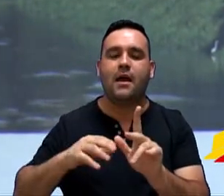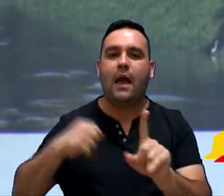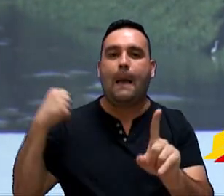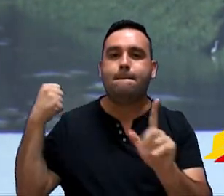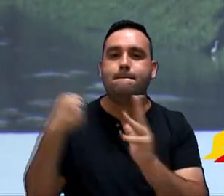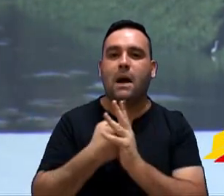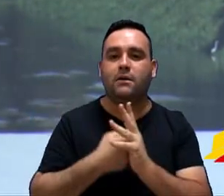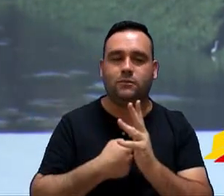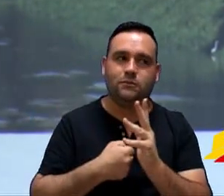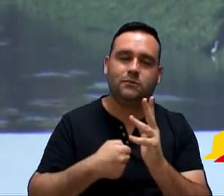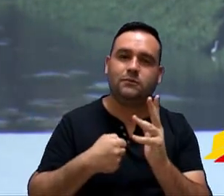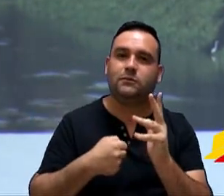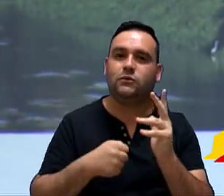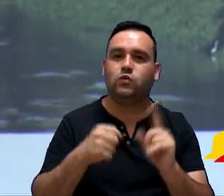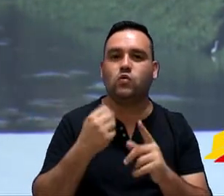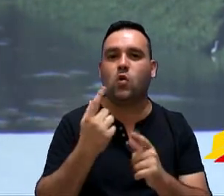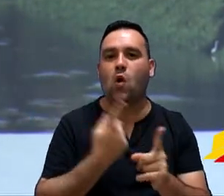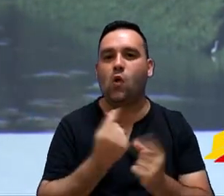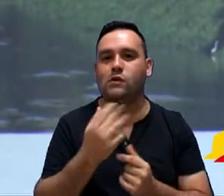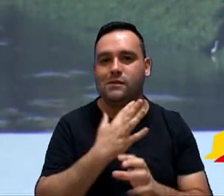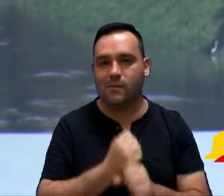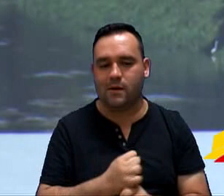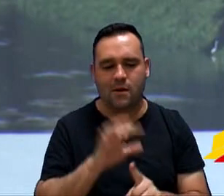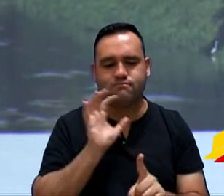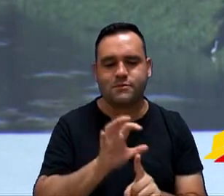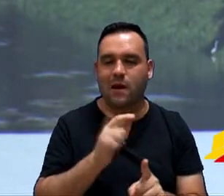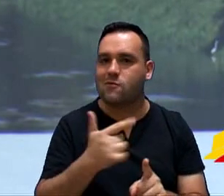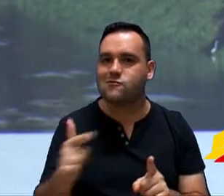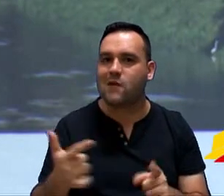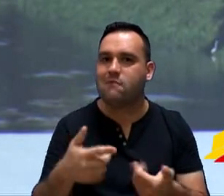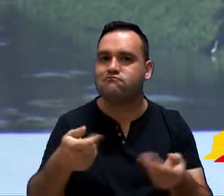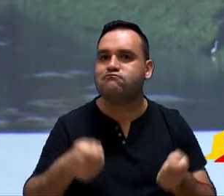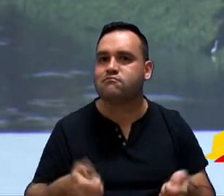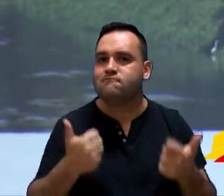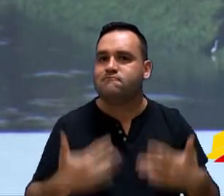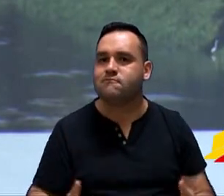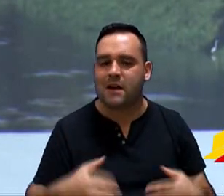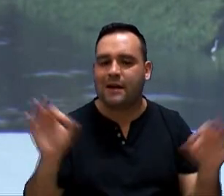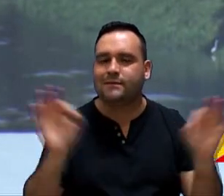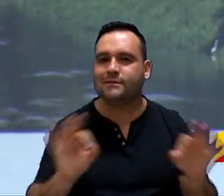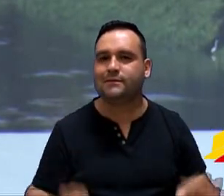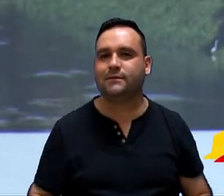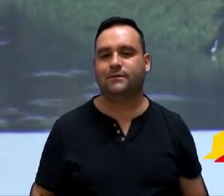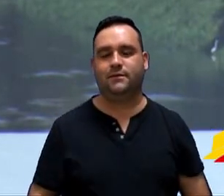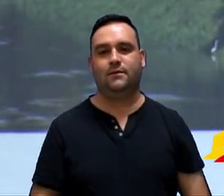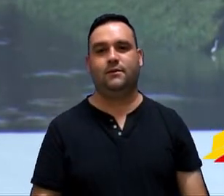orçamentário. O impacto orçamentário não veio junto com esse projeto.